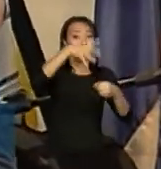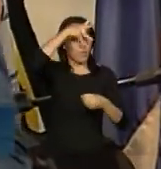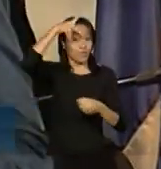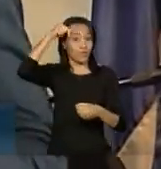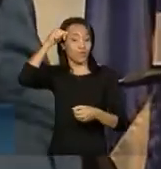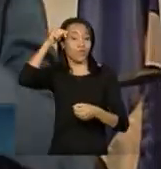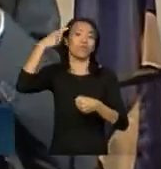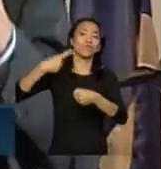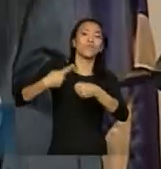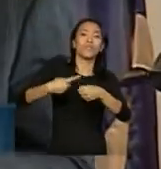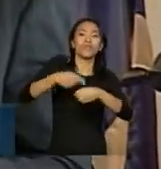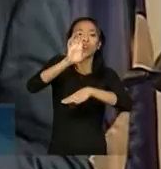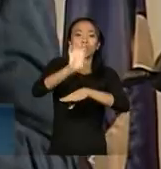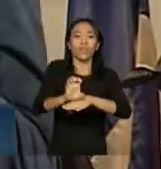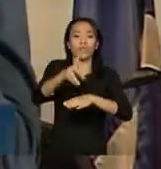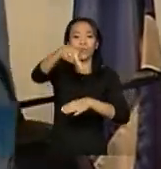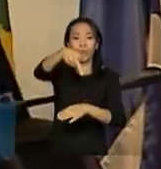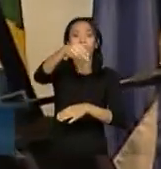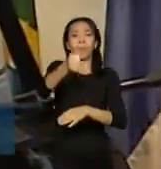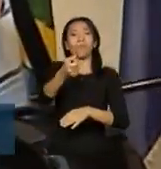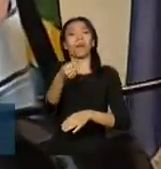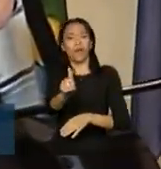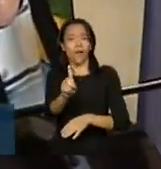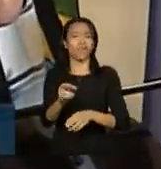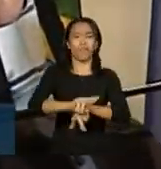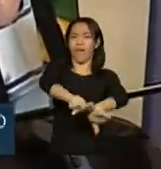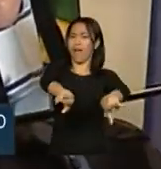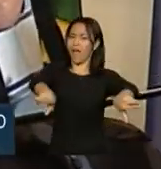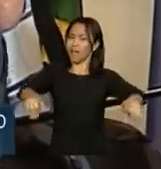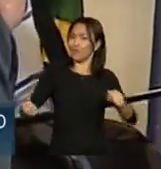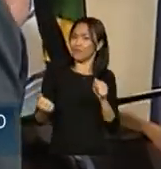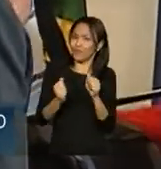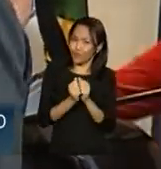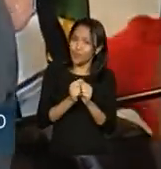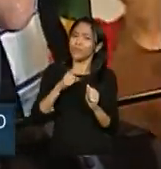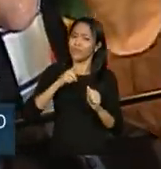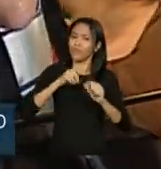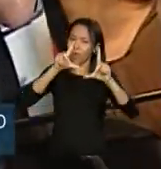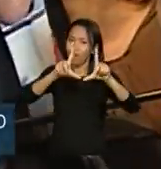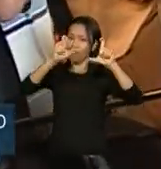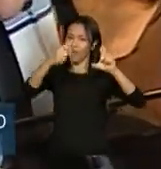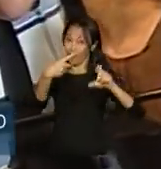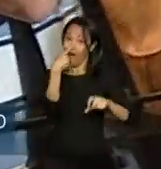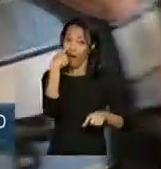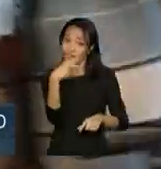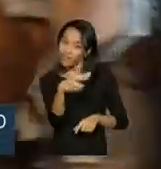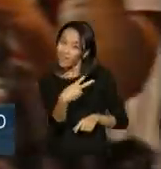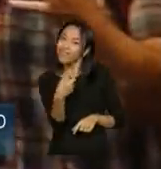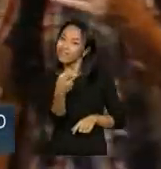Então, vários deles trabalhavam junto conosco, tem até uma foto aí, esse aí sou eu,